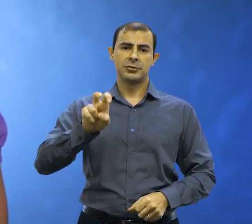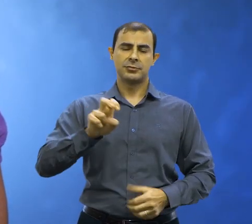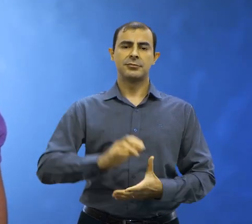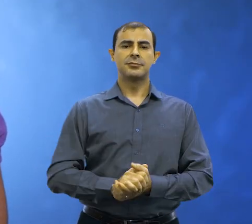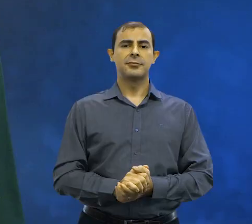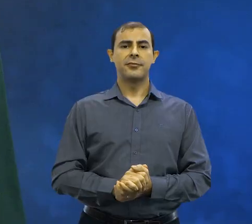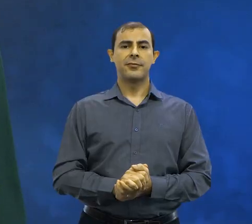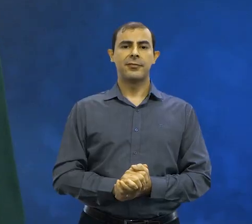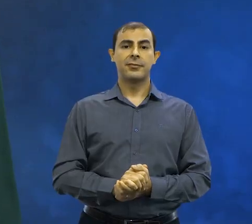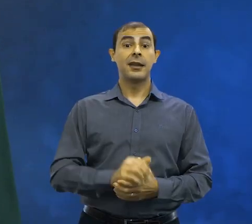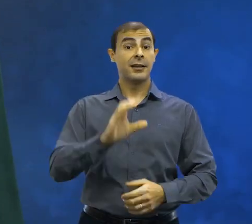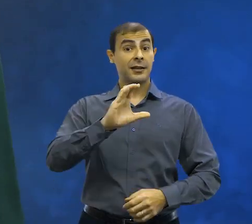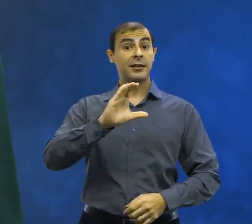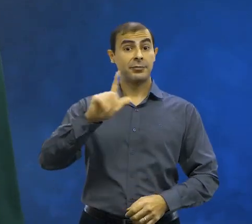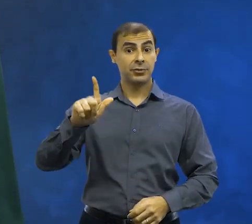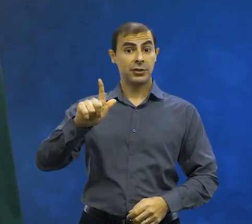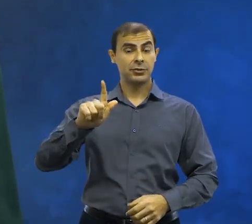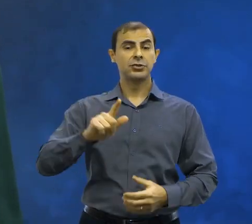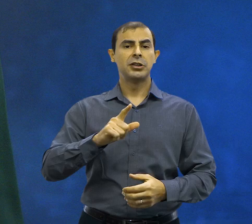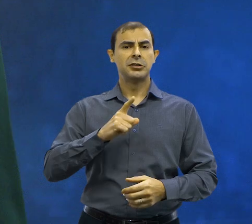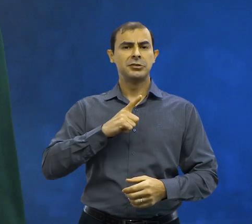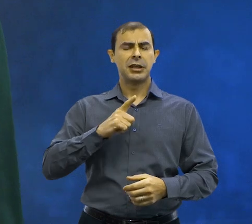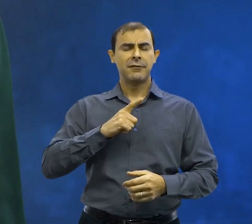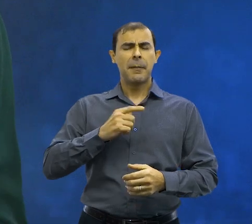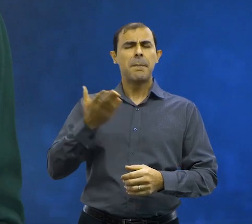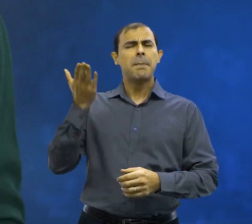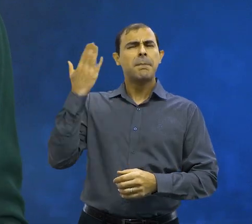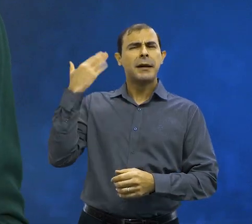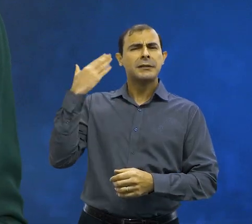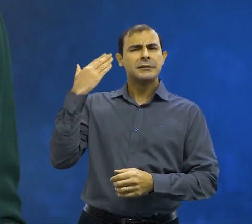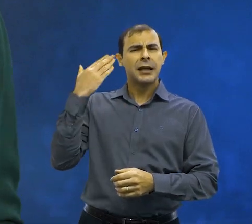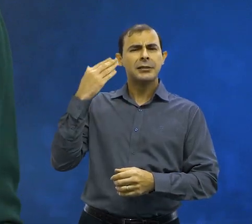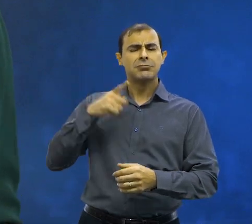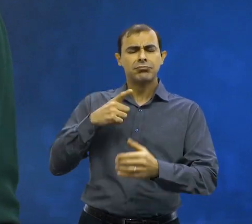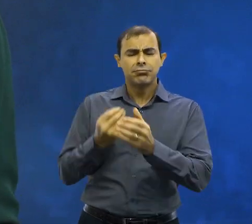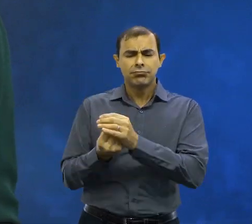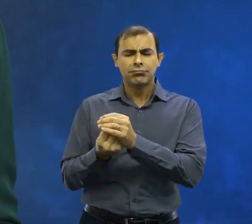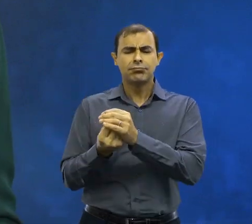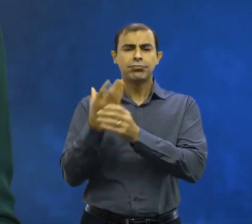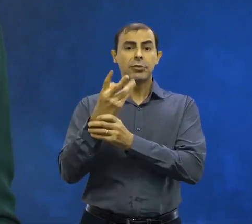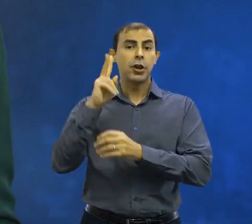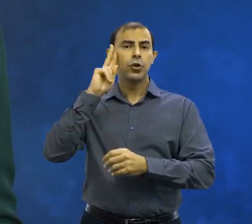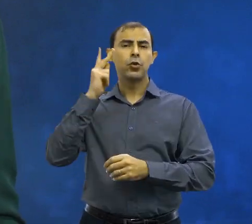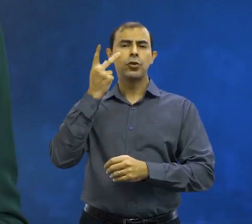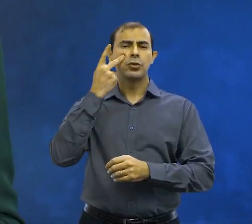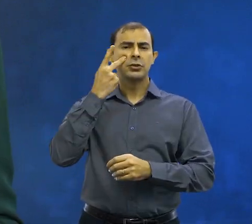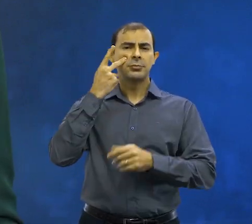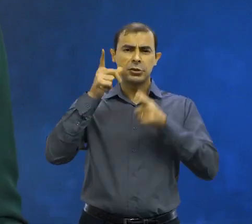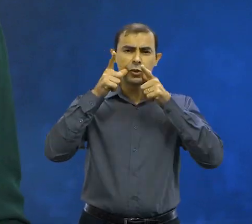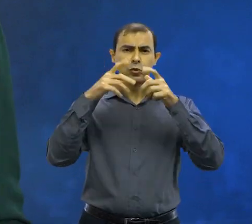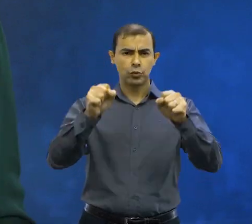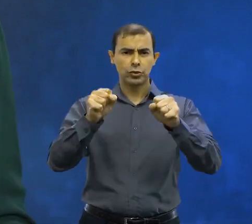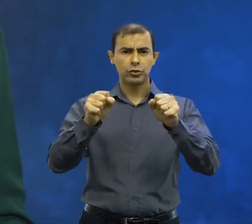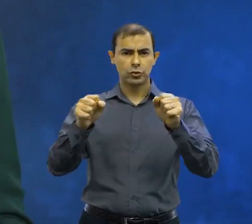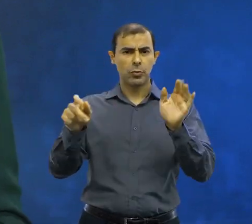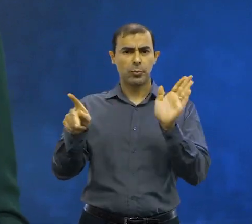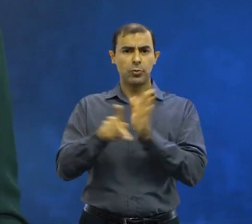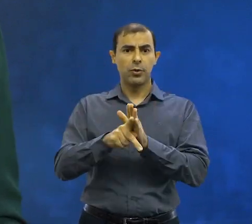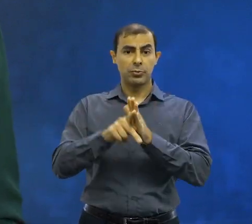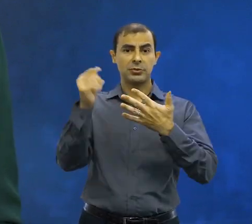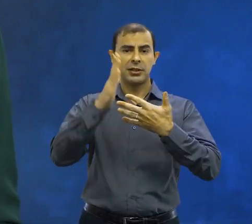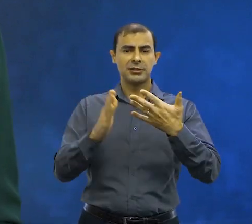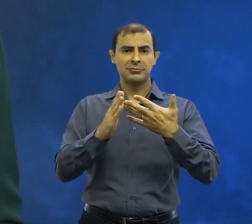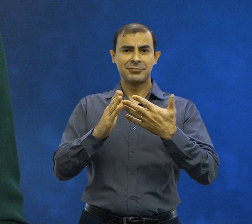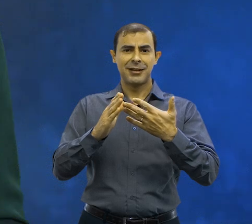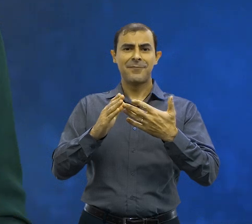2005. Em Campo Grande, na vanguarda do processo de reconhecimento linguístico que se intensificava na década